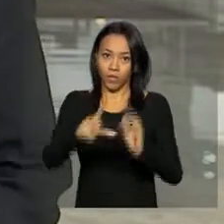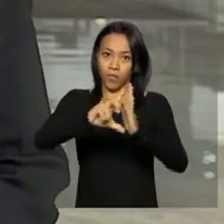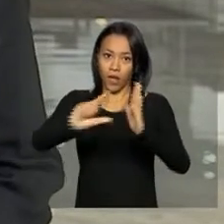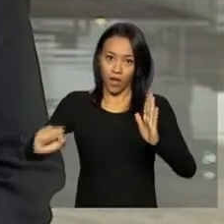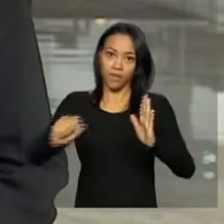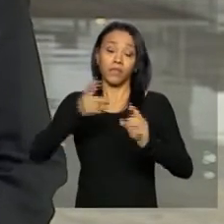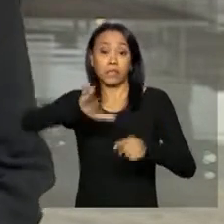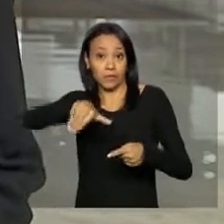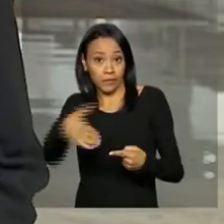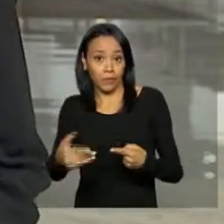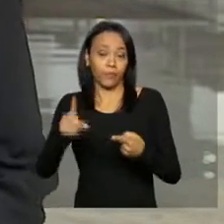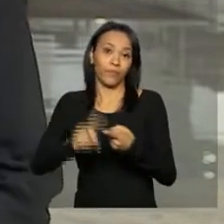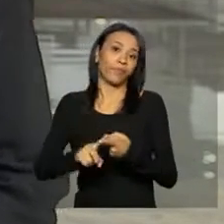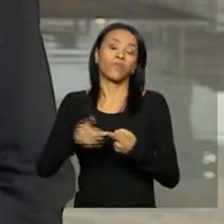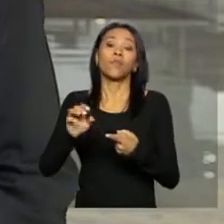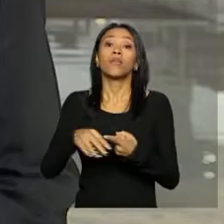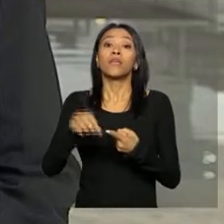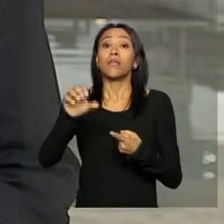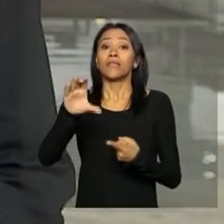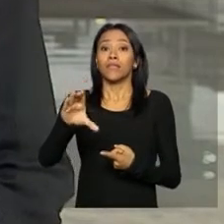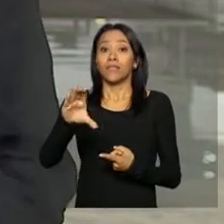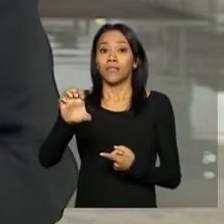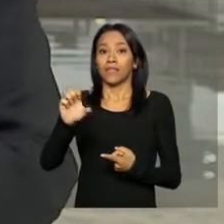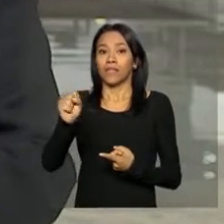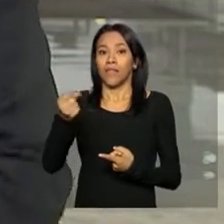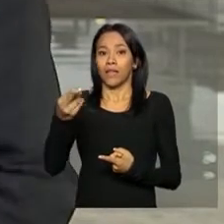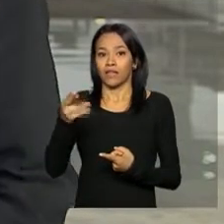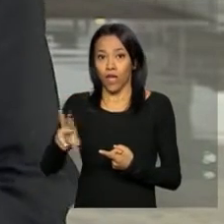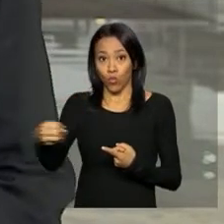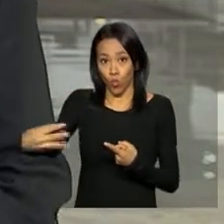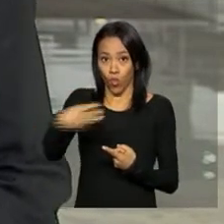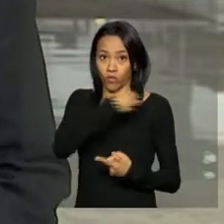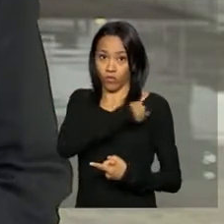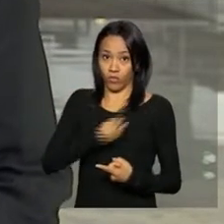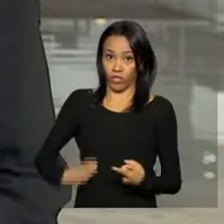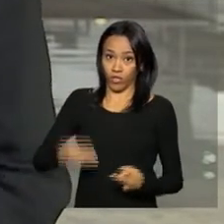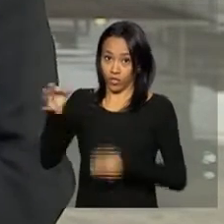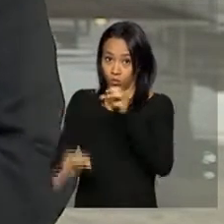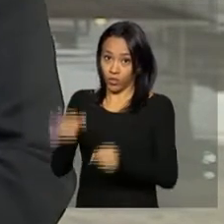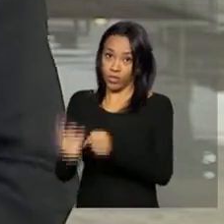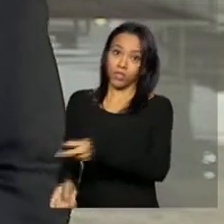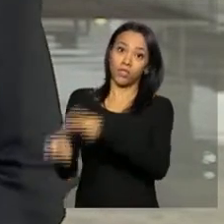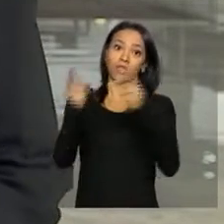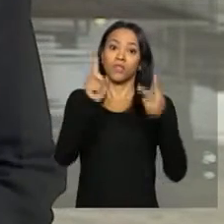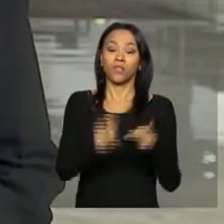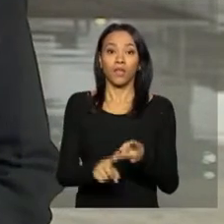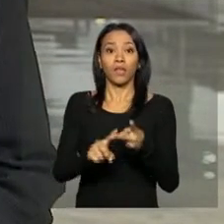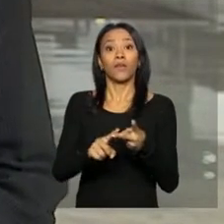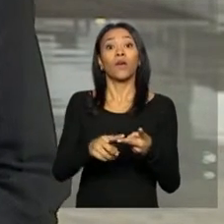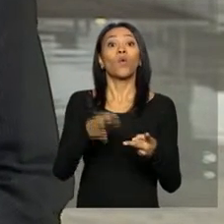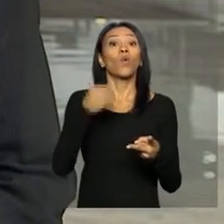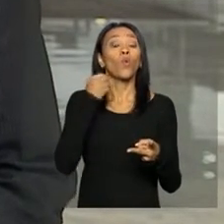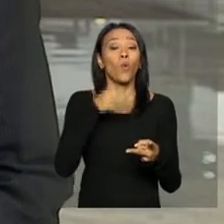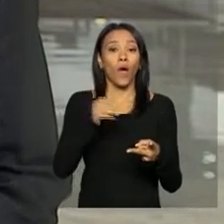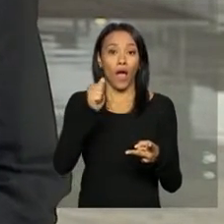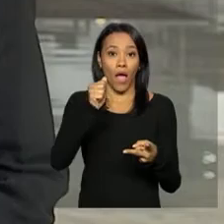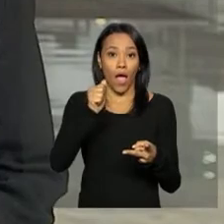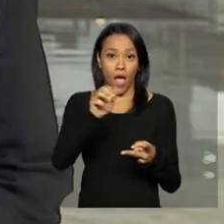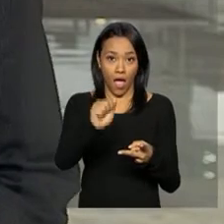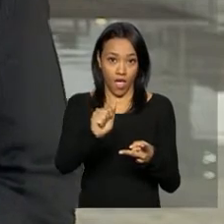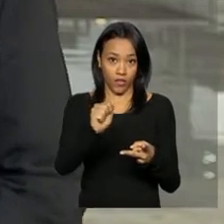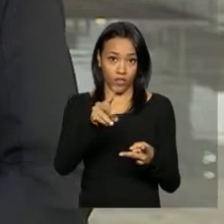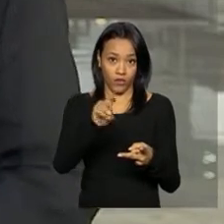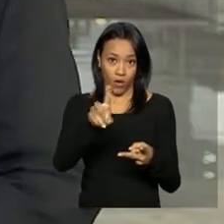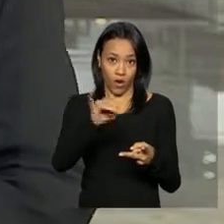Tomaram posse, então, o Wellington César Lima e Silva como novo ministro da Justiça, o advogado-geral da União José